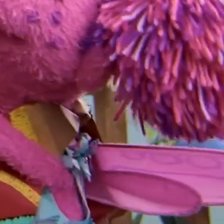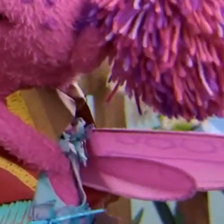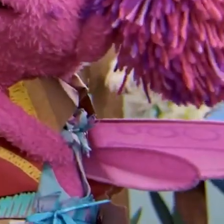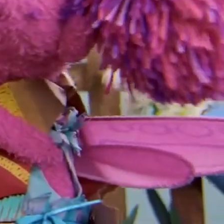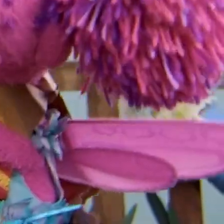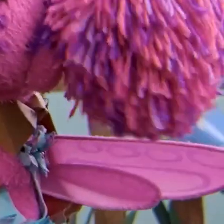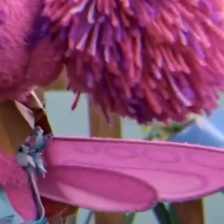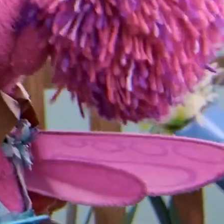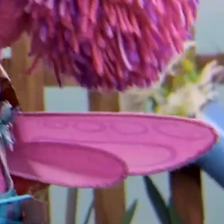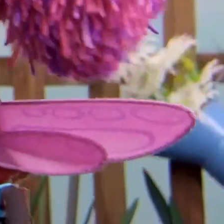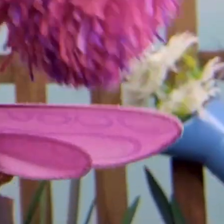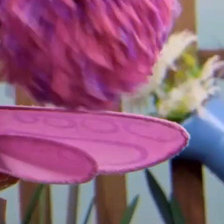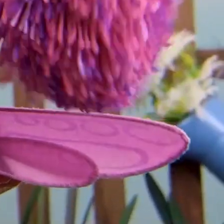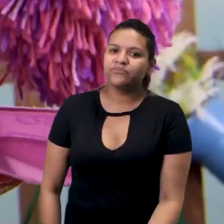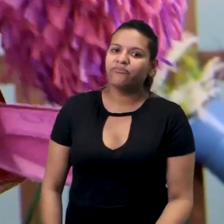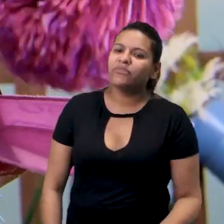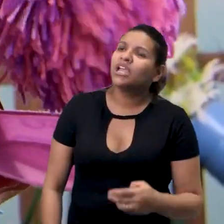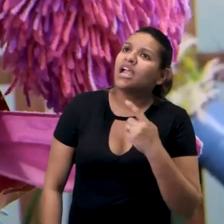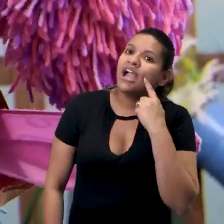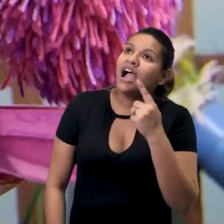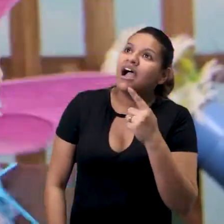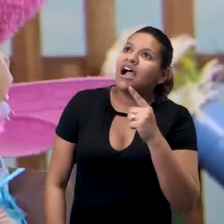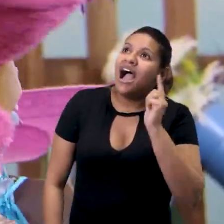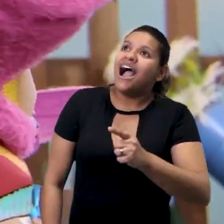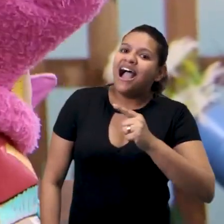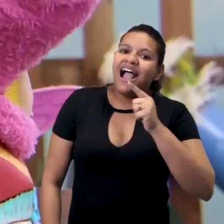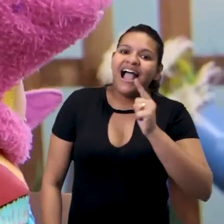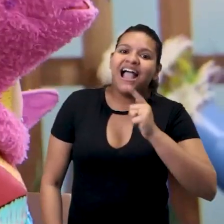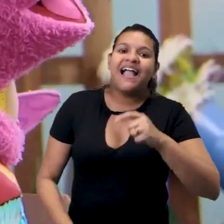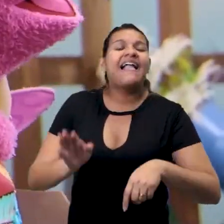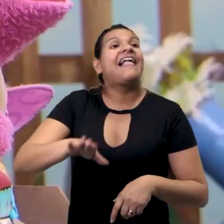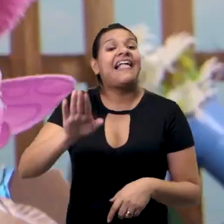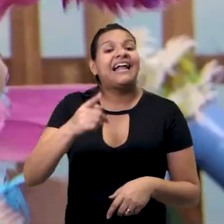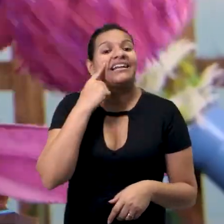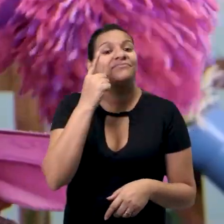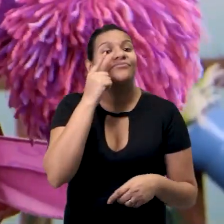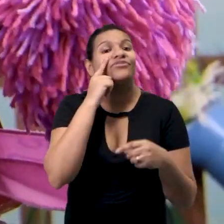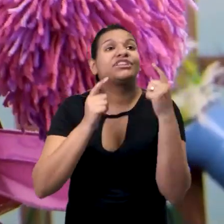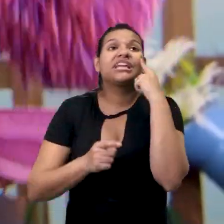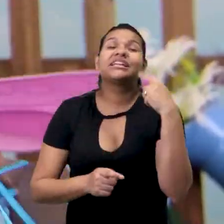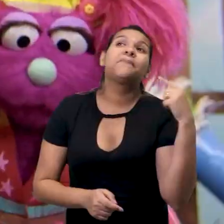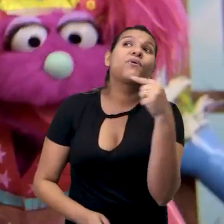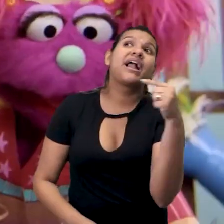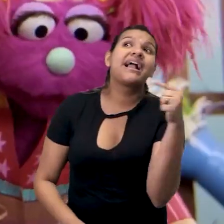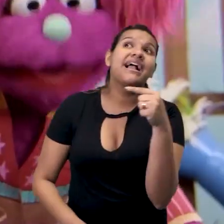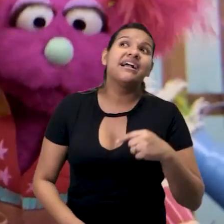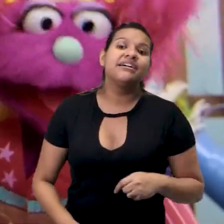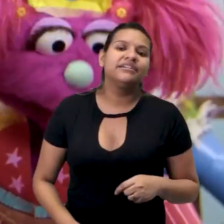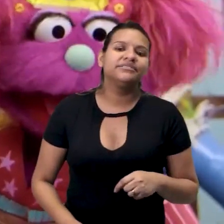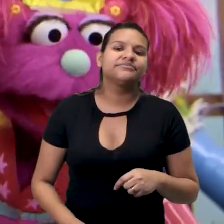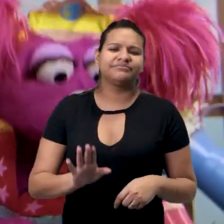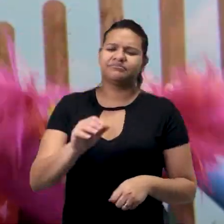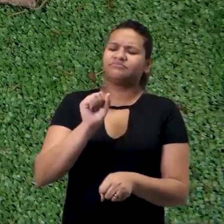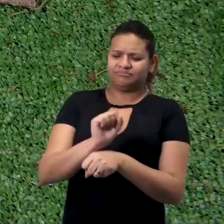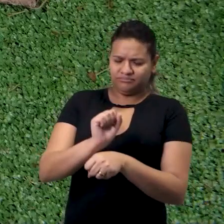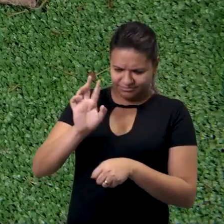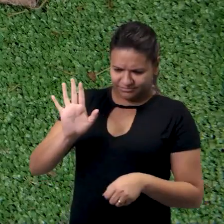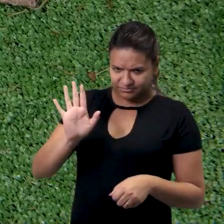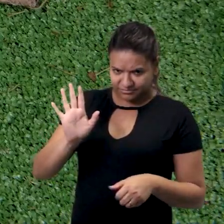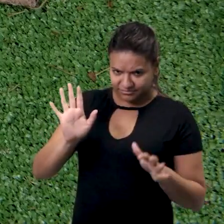anda e observa a biruta! No canto da tela, uma seta branca aponta para a esquerda! Hã? Hã? Espera aí!